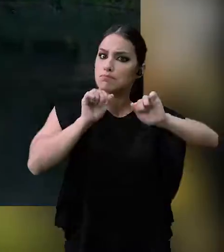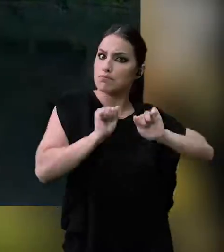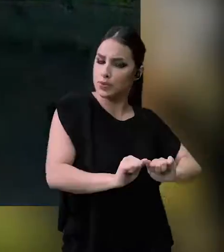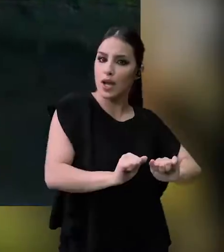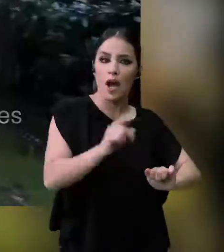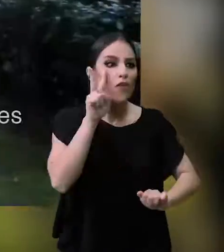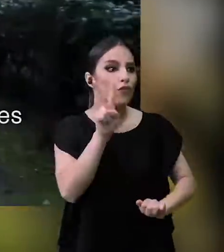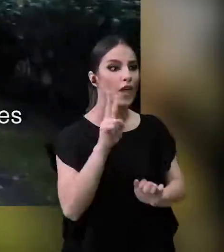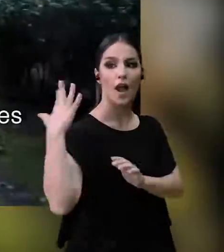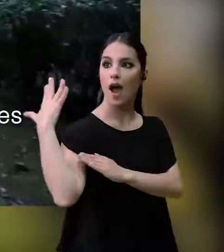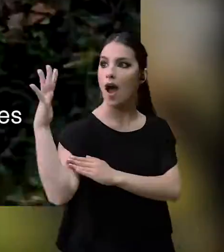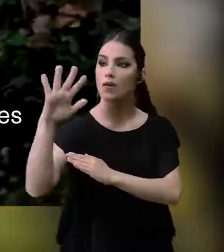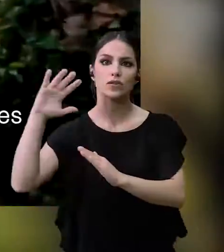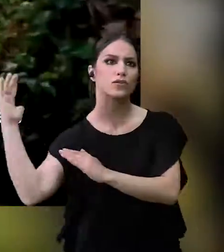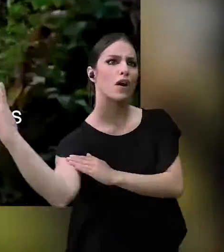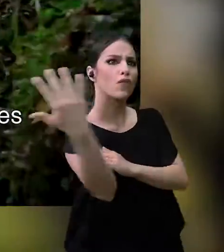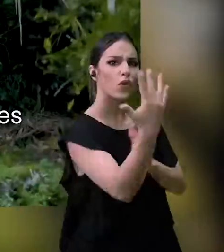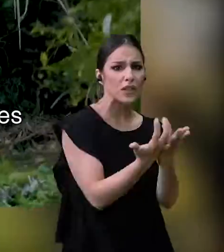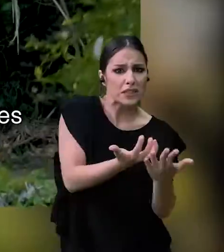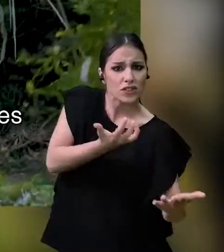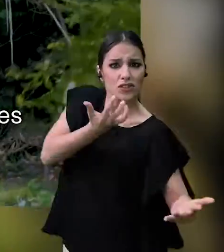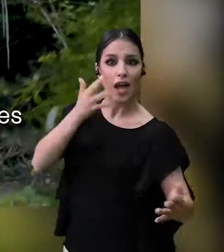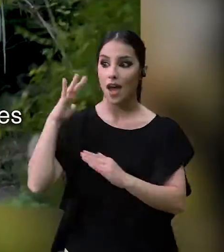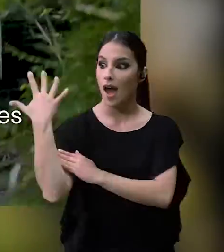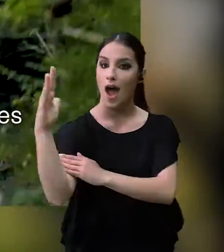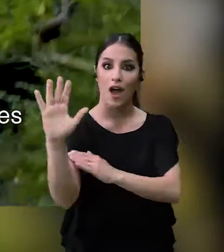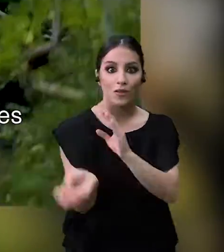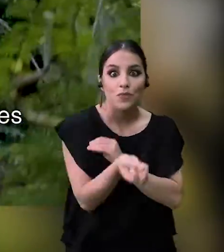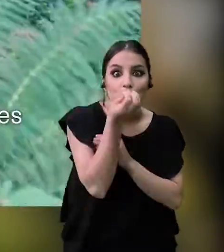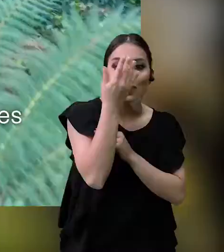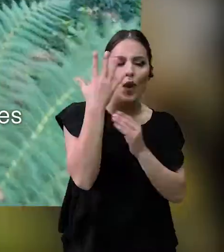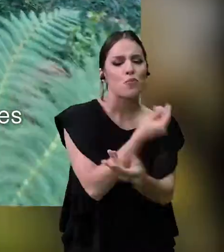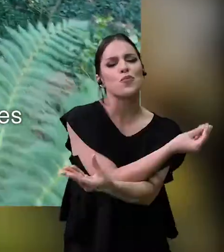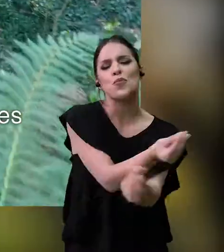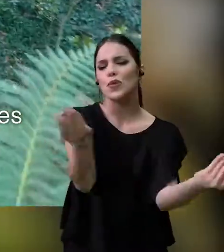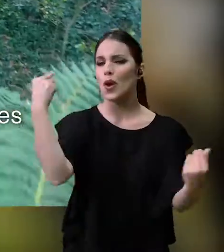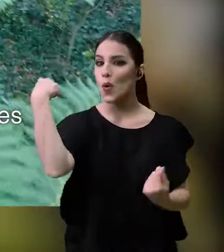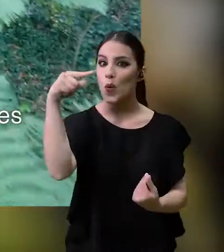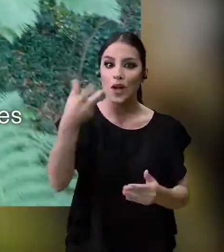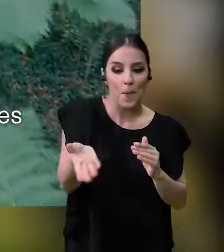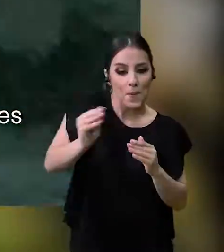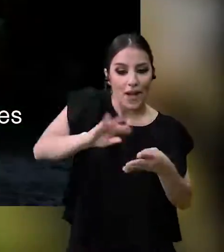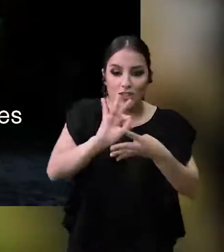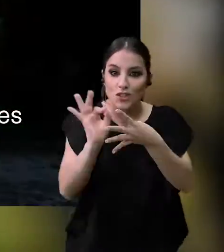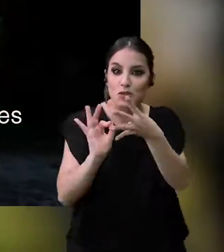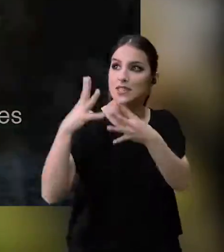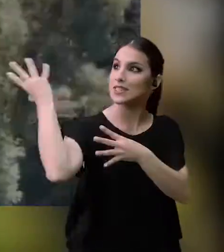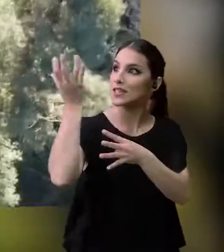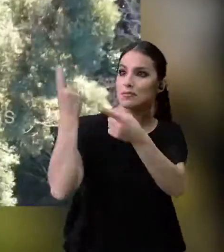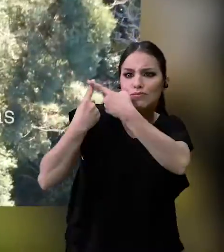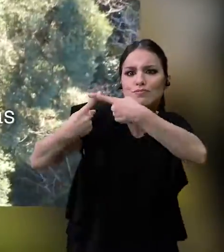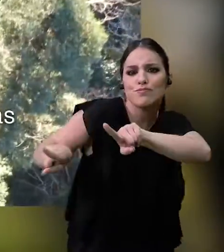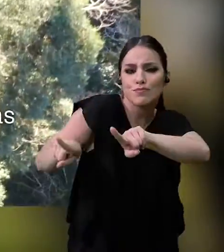E surpreende a riqueza natural do bosque Extensões de valiosa vegetação nativa e espécies